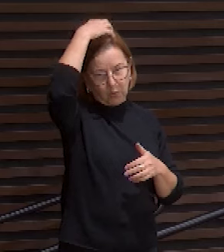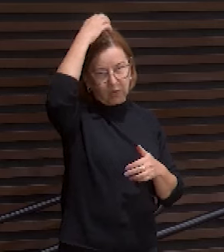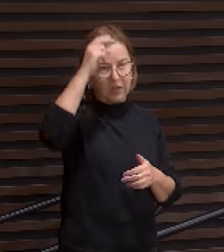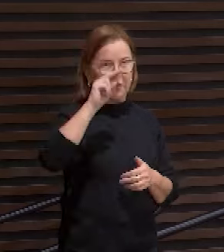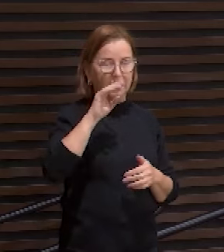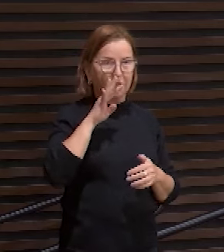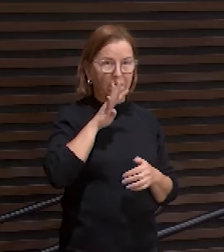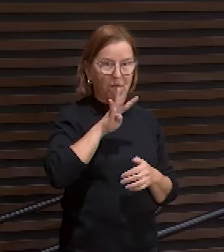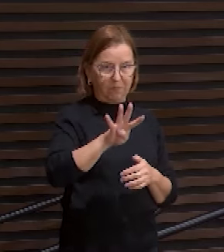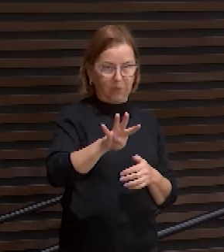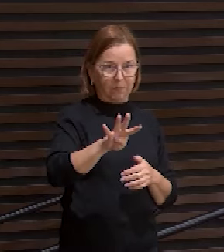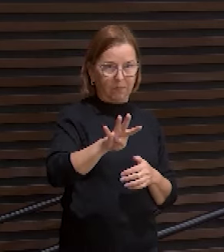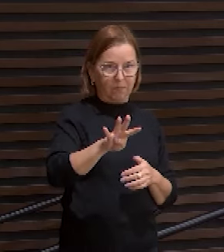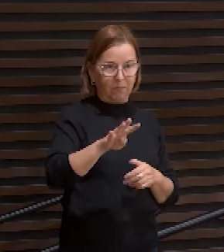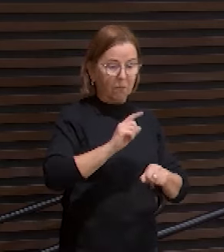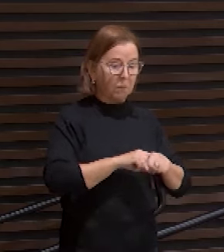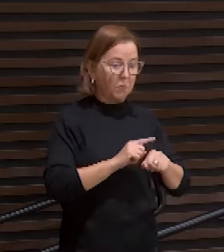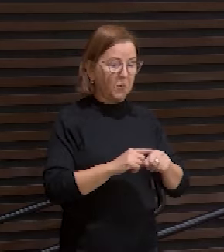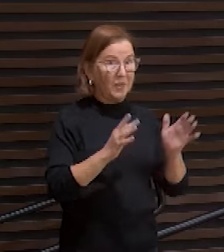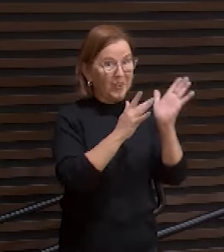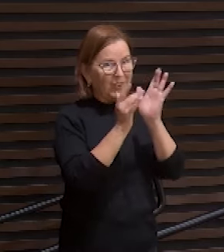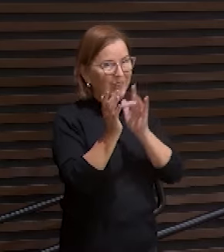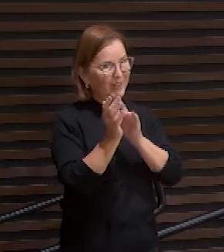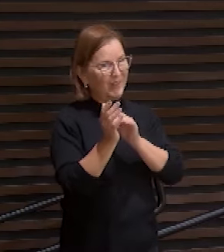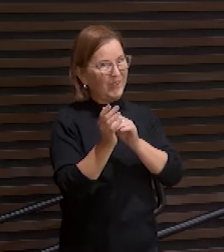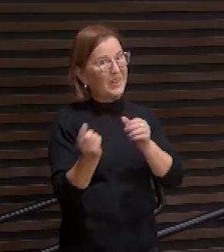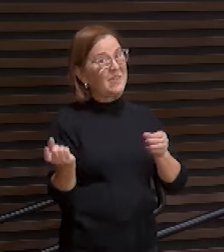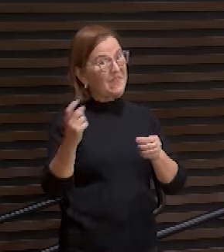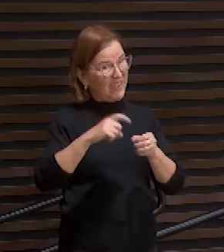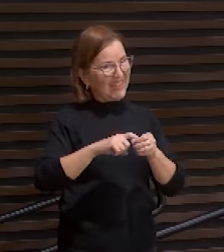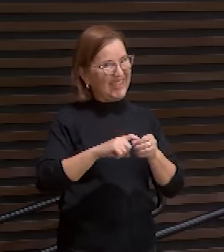Quando Jesus voltar, e ele está voltando,